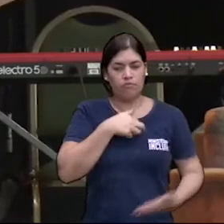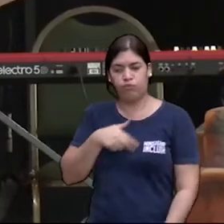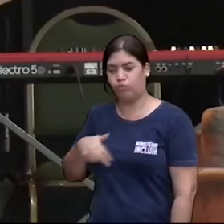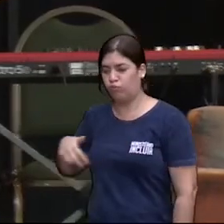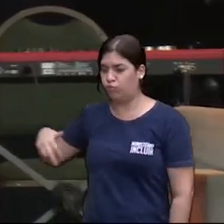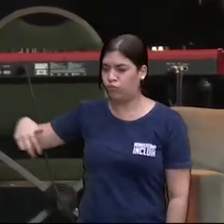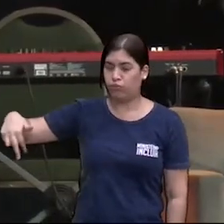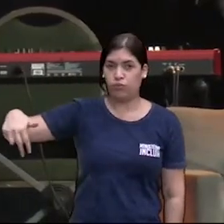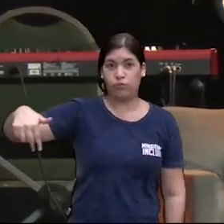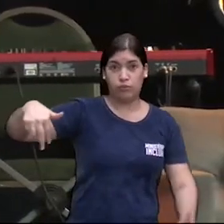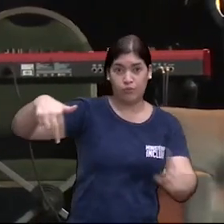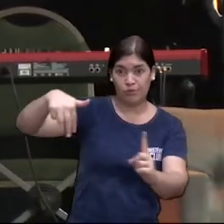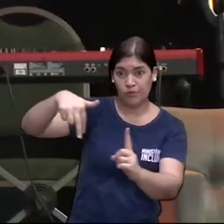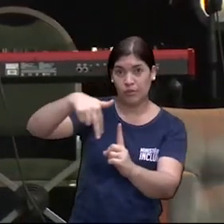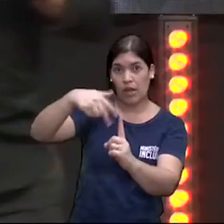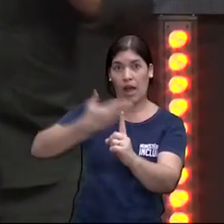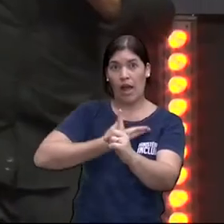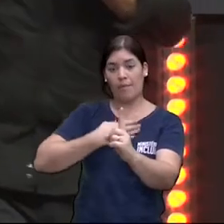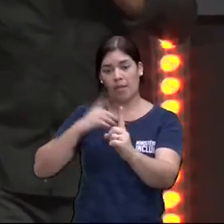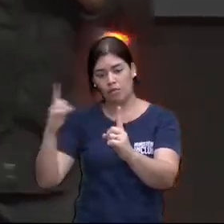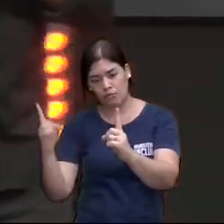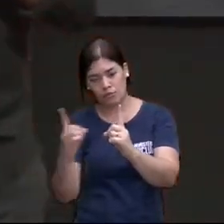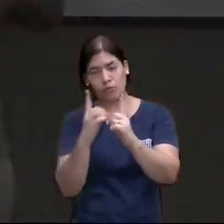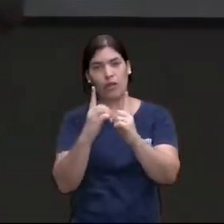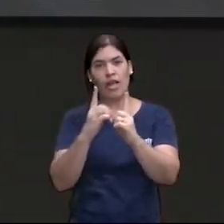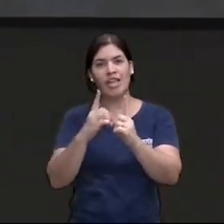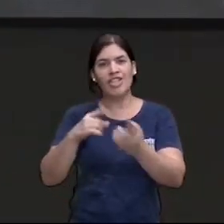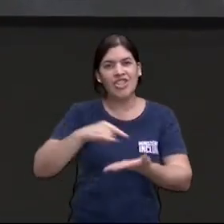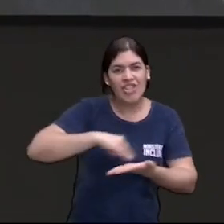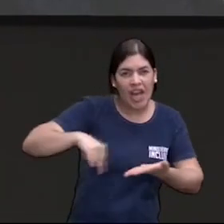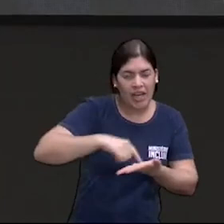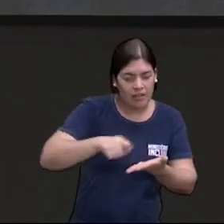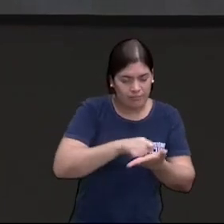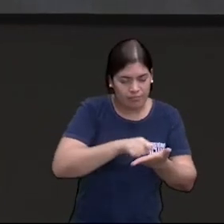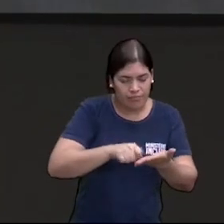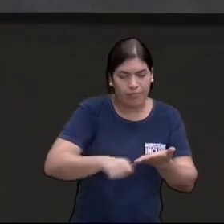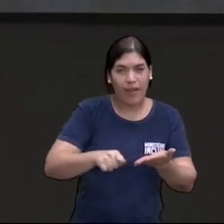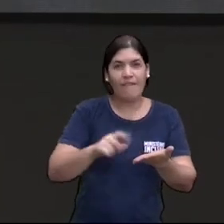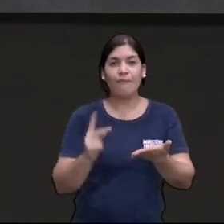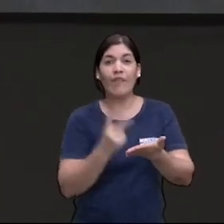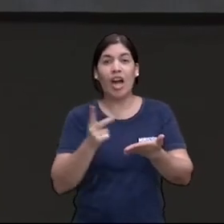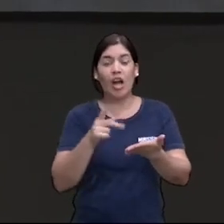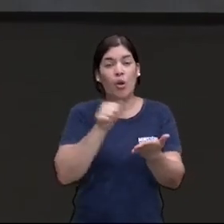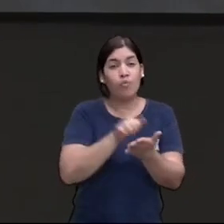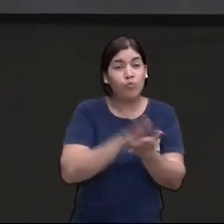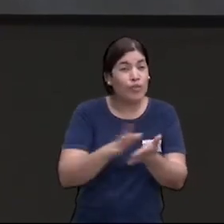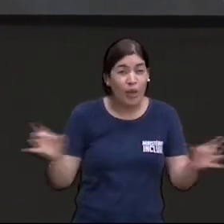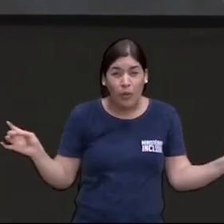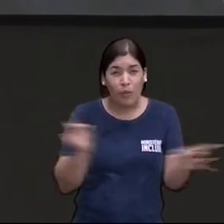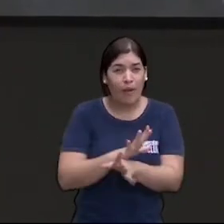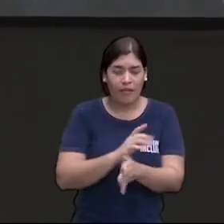até o amigo puxou um cheque do bolso preencheu o valor da multa por completo